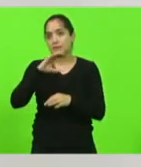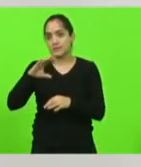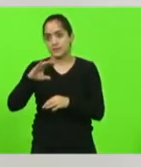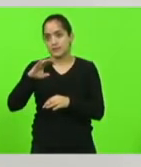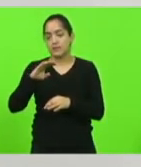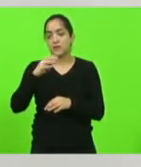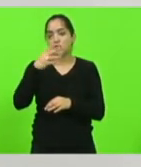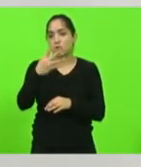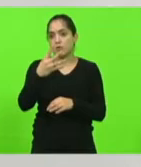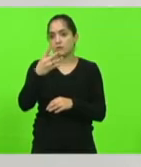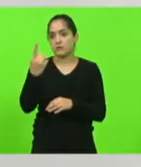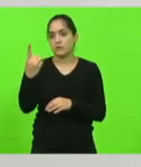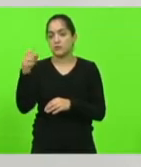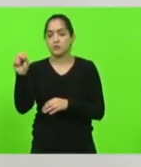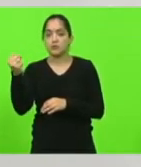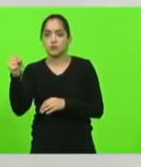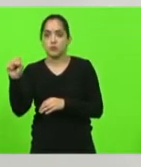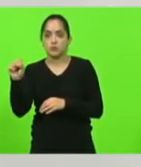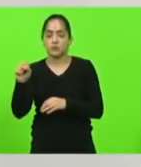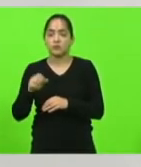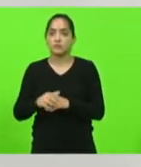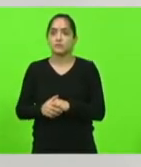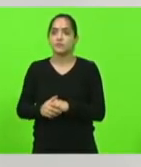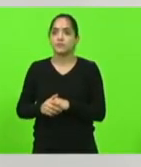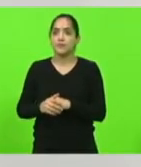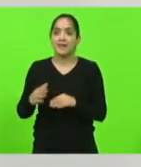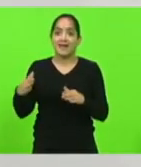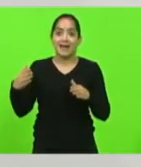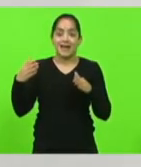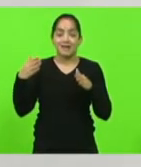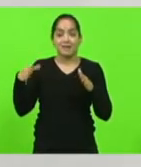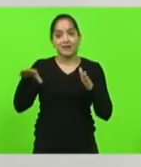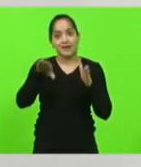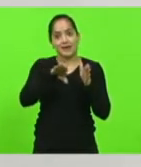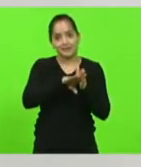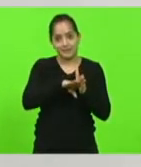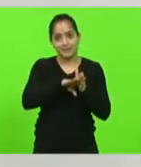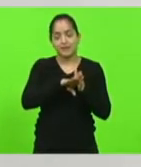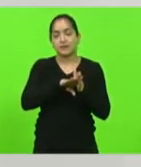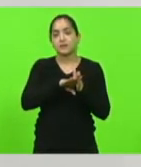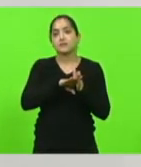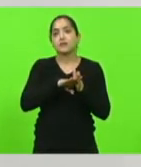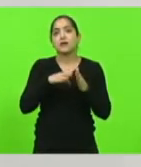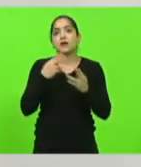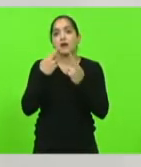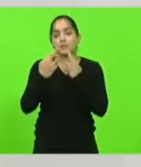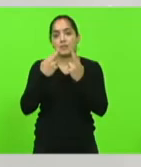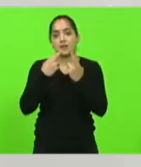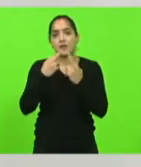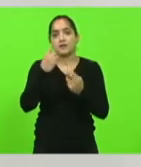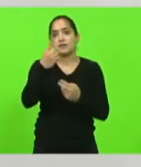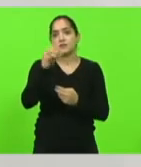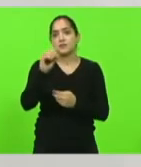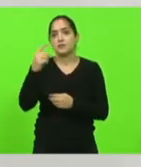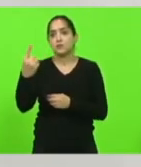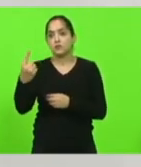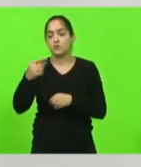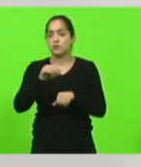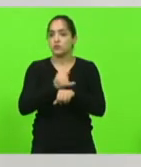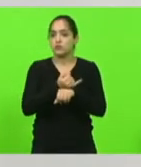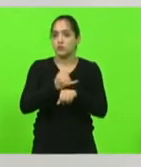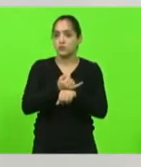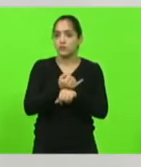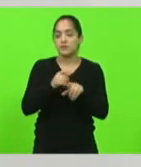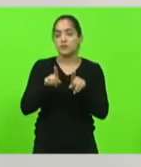-418 que vem até a BR-101 em Joinville e depois tem conexão também